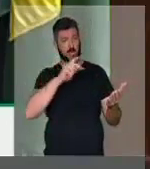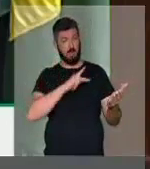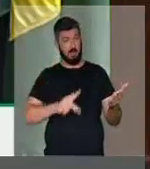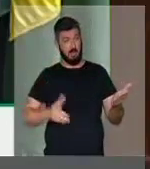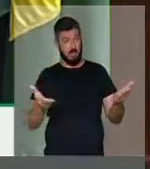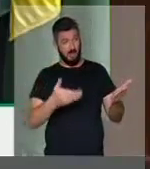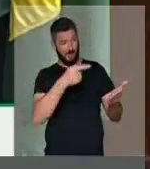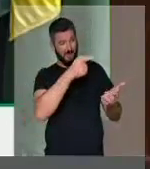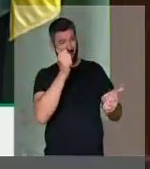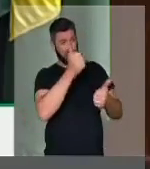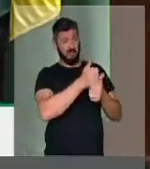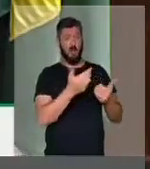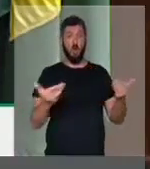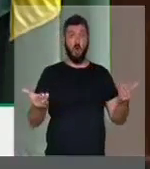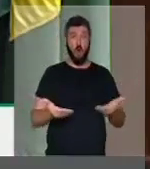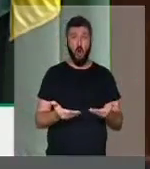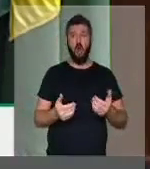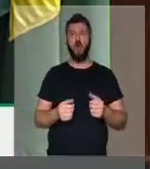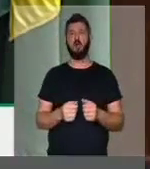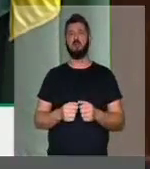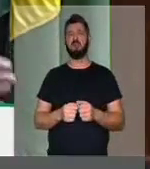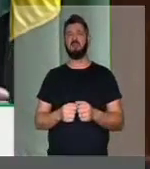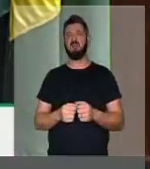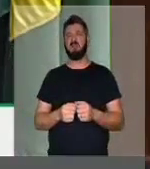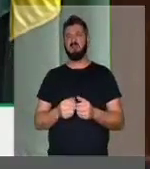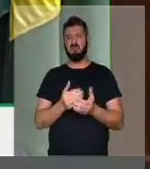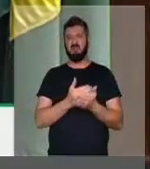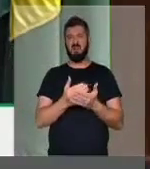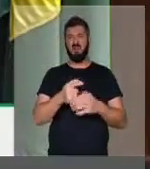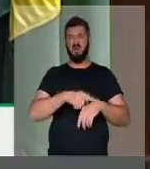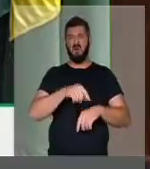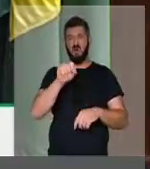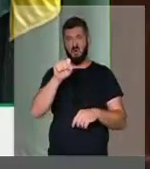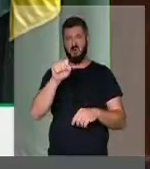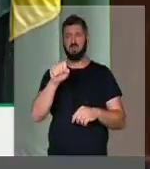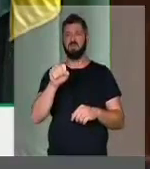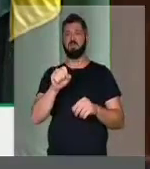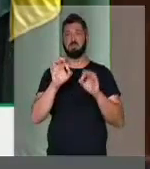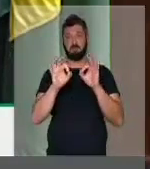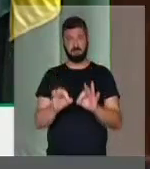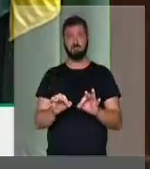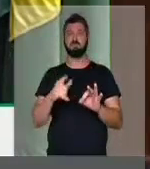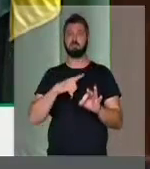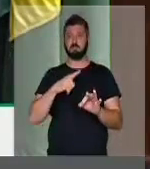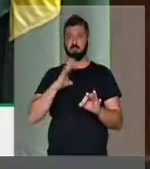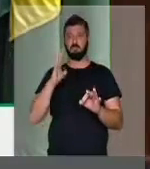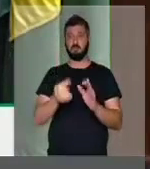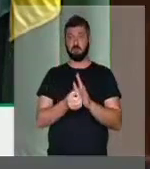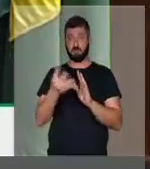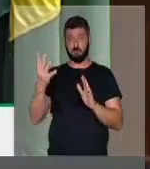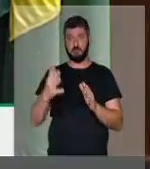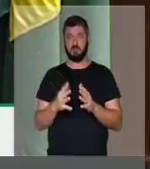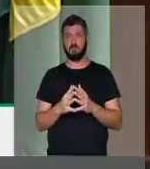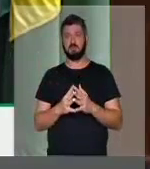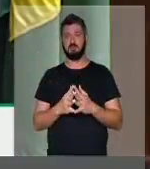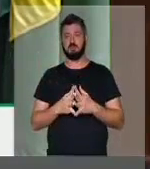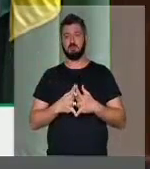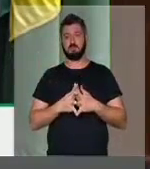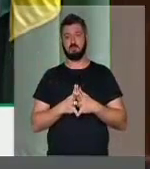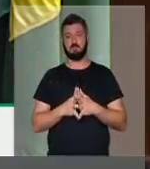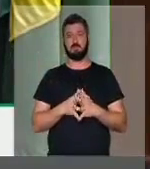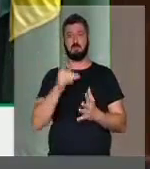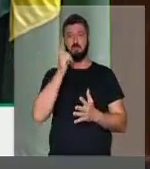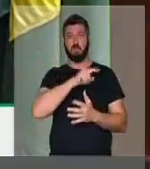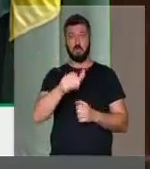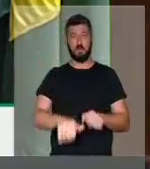está presidindo, que no dia de hoje, a partir das 8 horas, com certeza, nós vamos ter um quórum, um